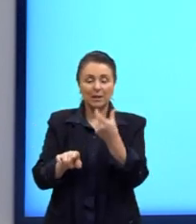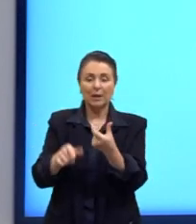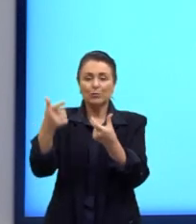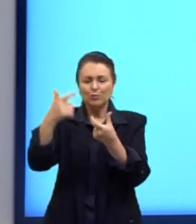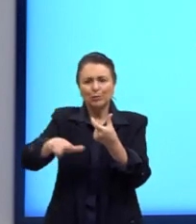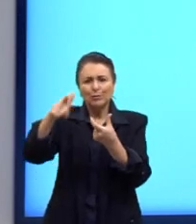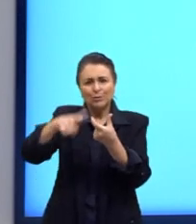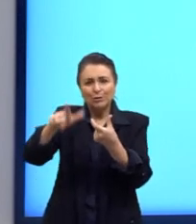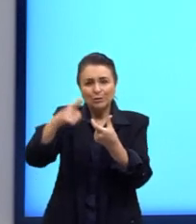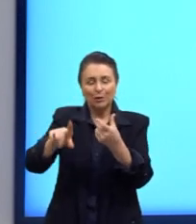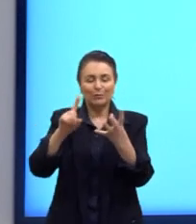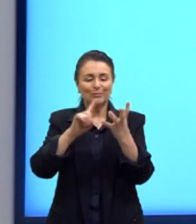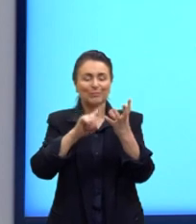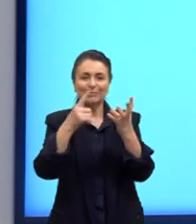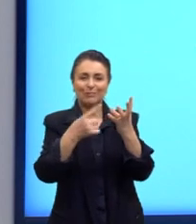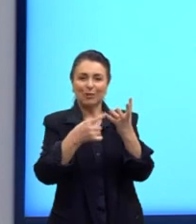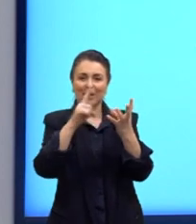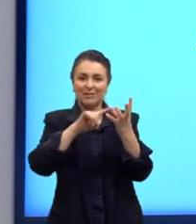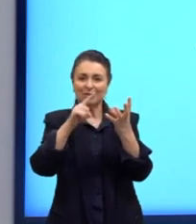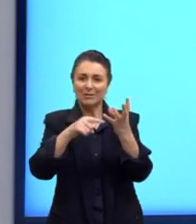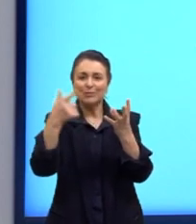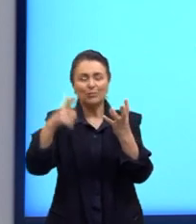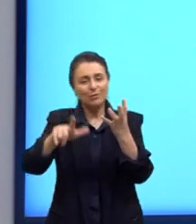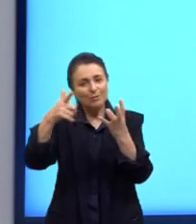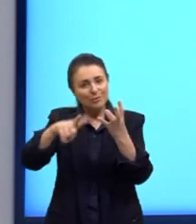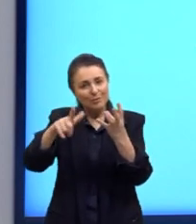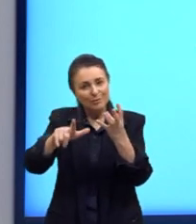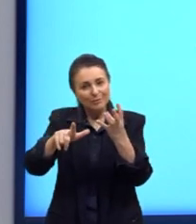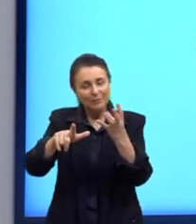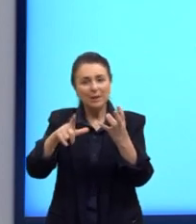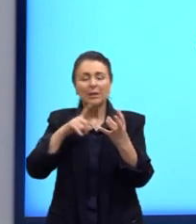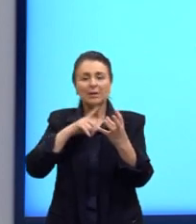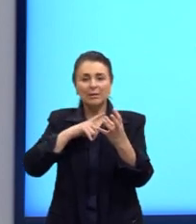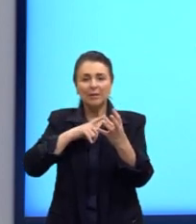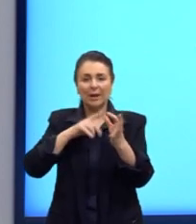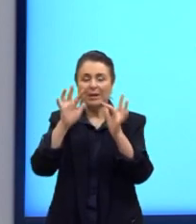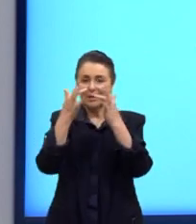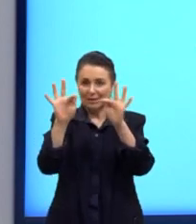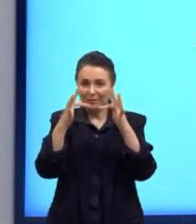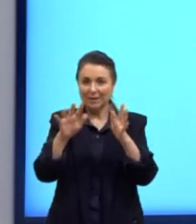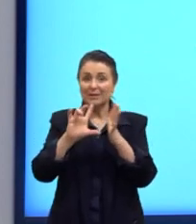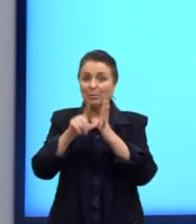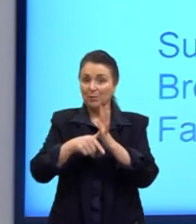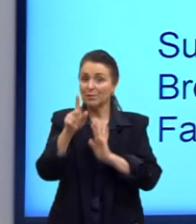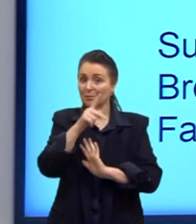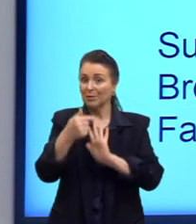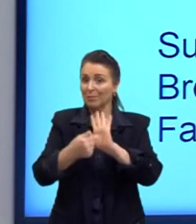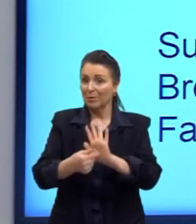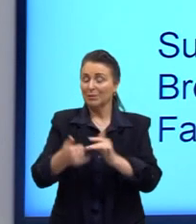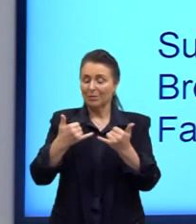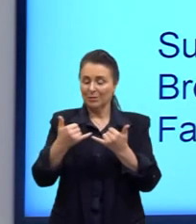vogais dessa mesma frase. Então, vocês vão ver depois ali no exemplo que eu vou mostrar.